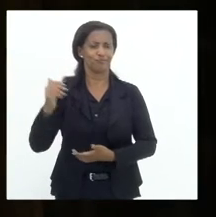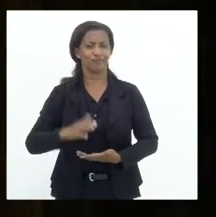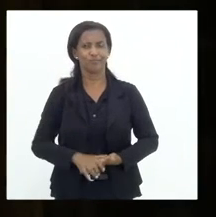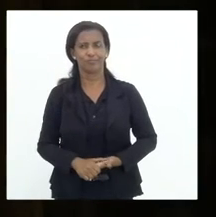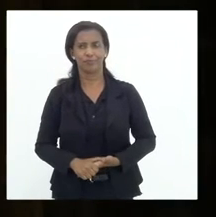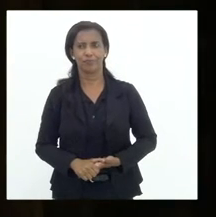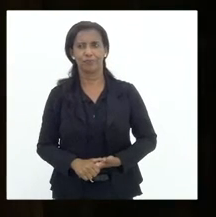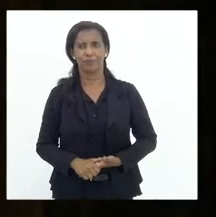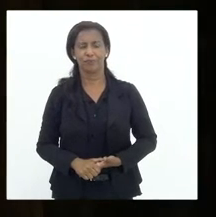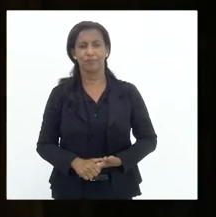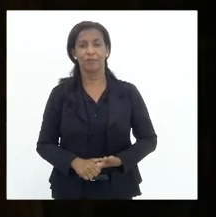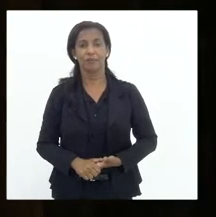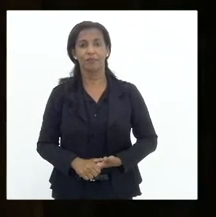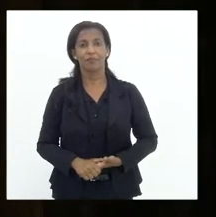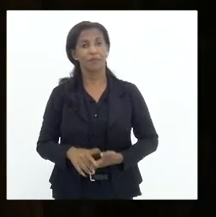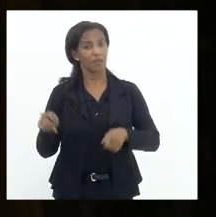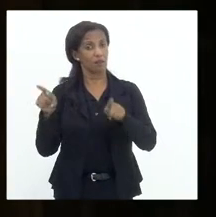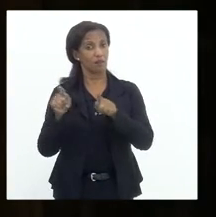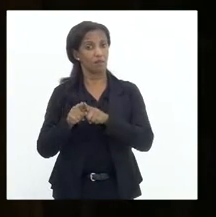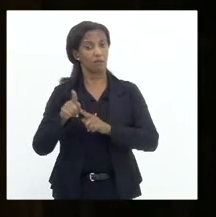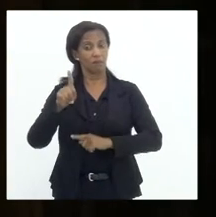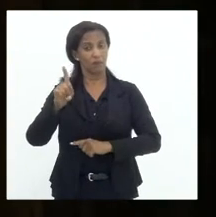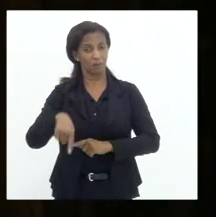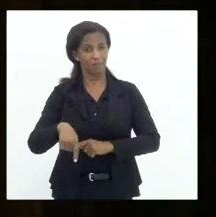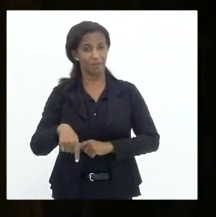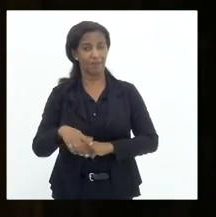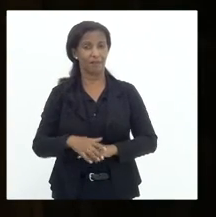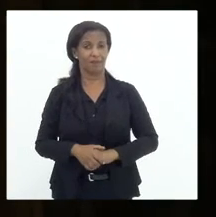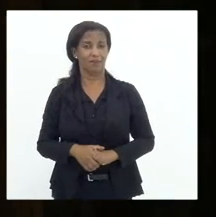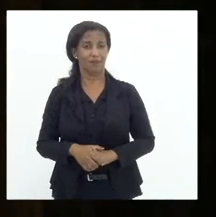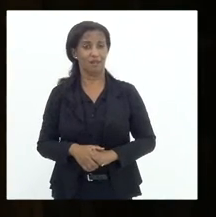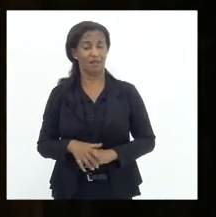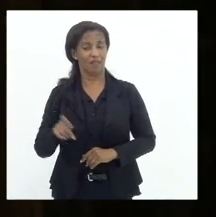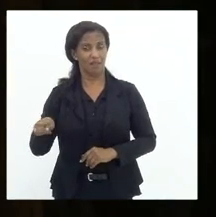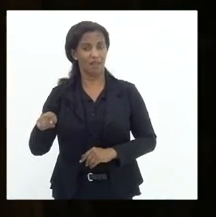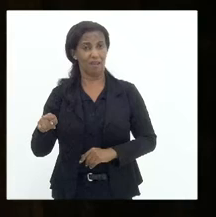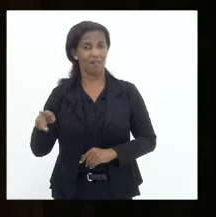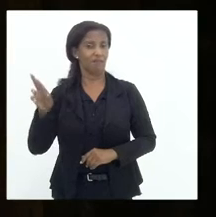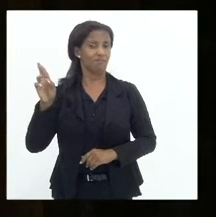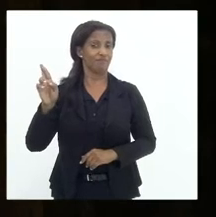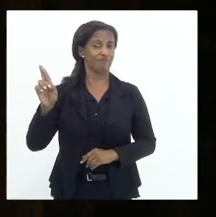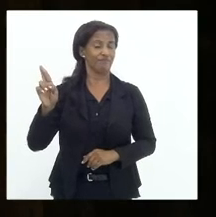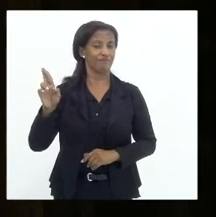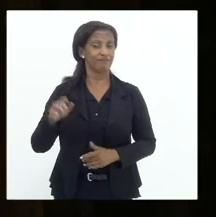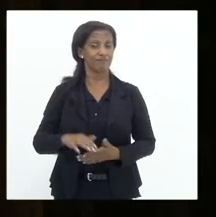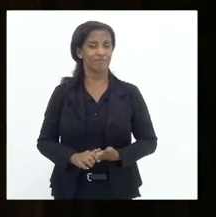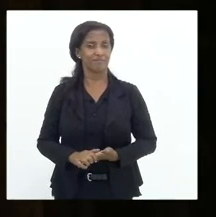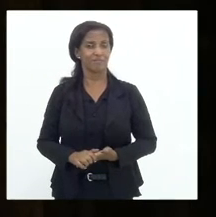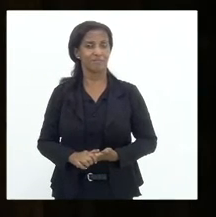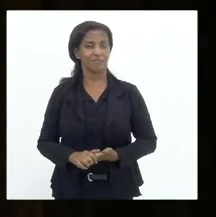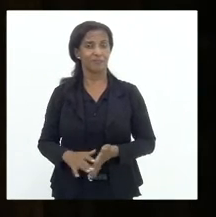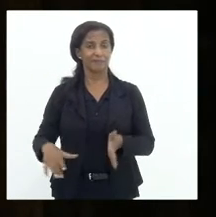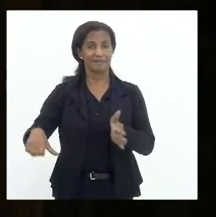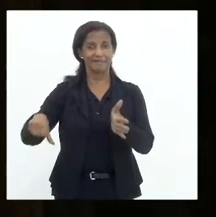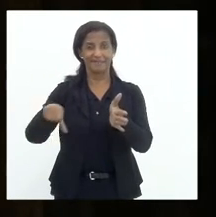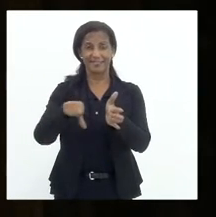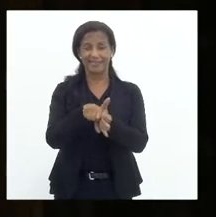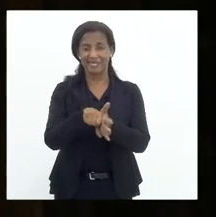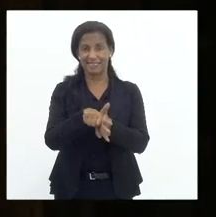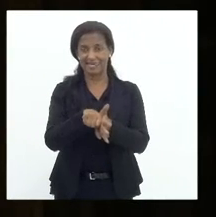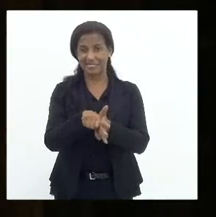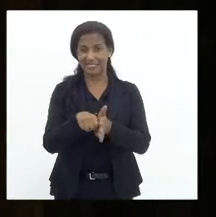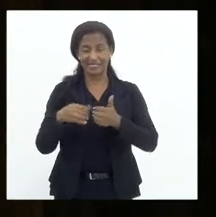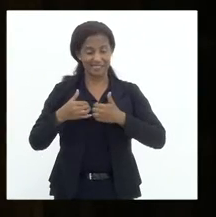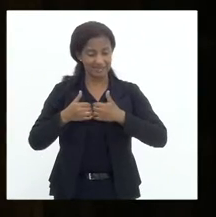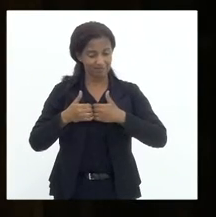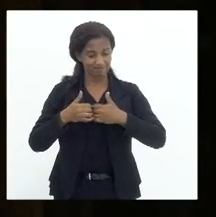Então, isso também é ponta, é ponta de uma crise sem precedentes que